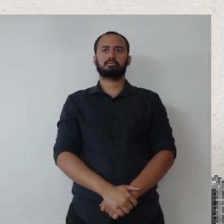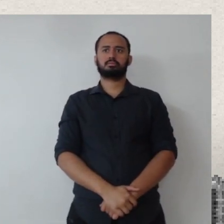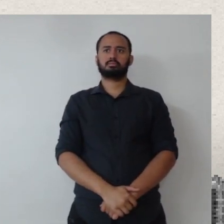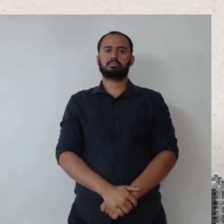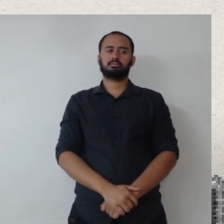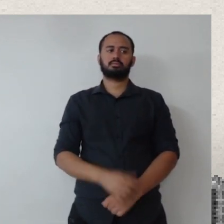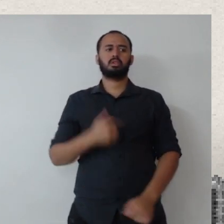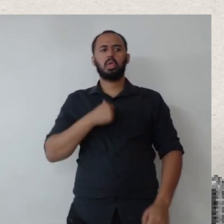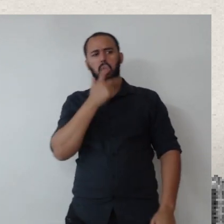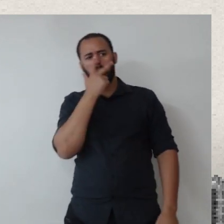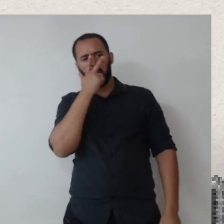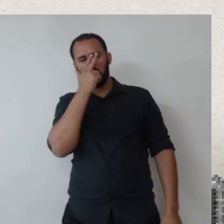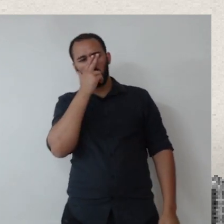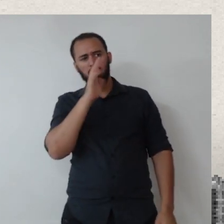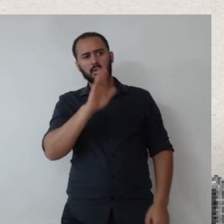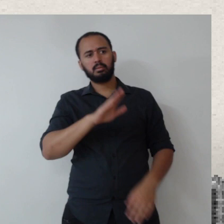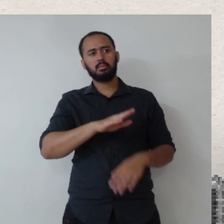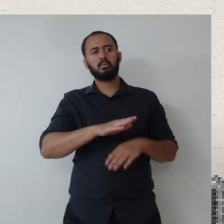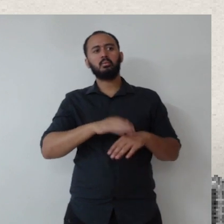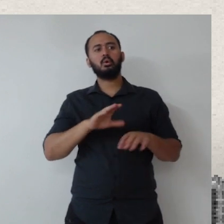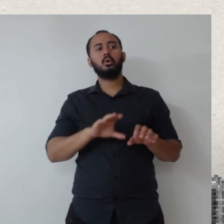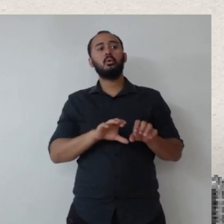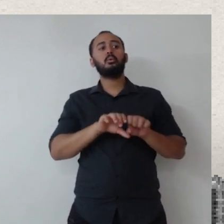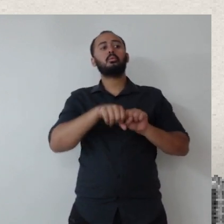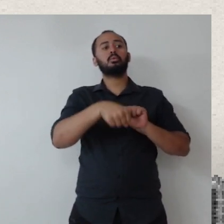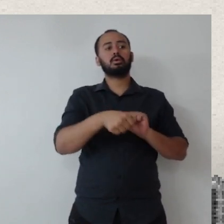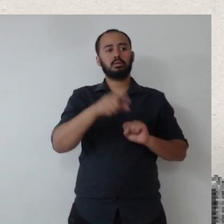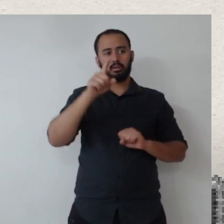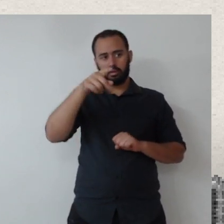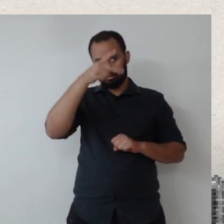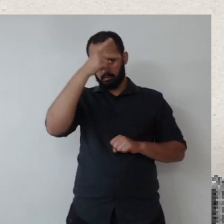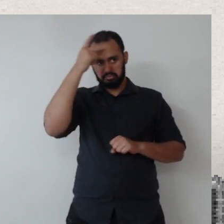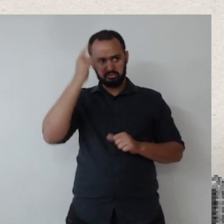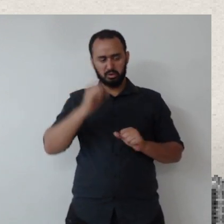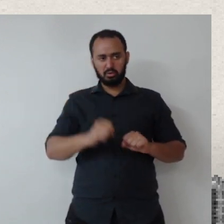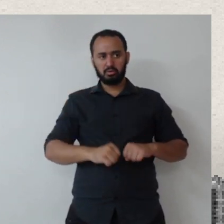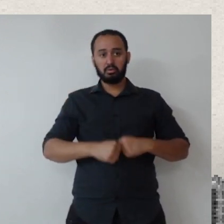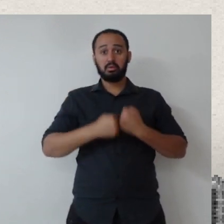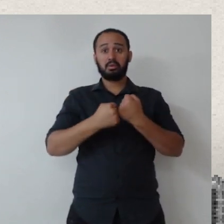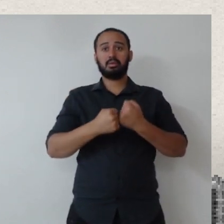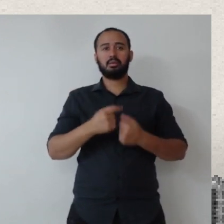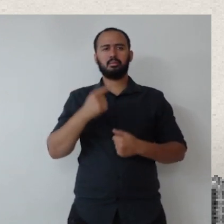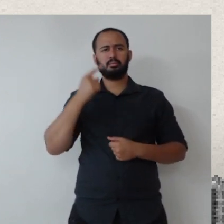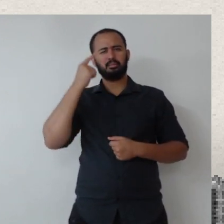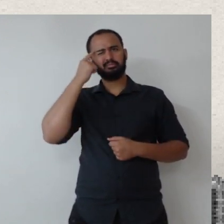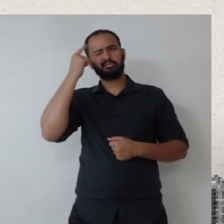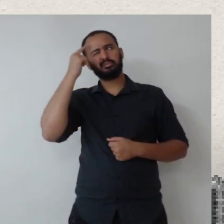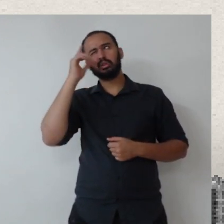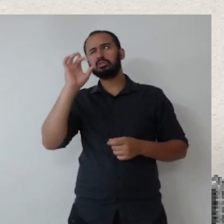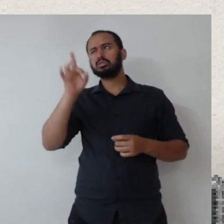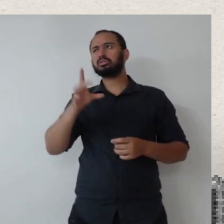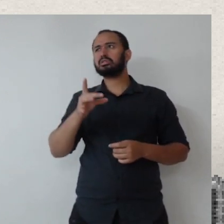Talvez, eu acho que a maior competência é ser uma pessoa resiliente e otimista,